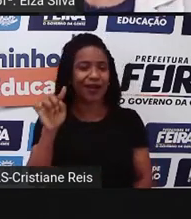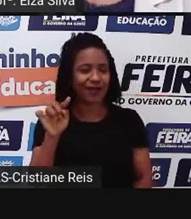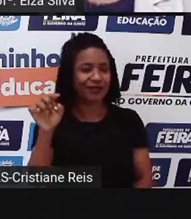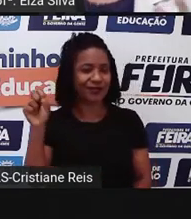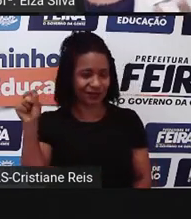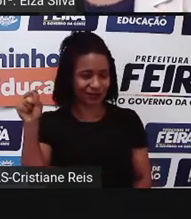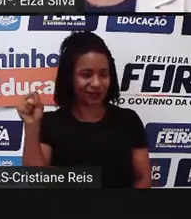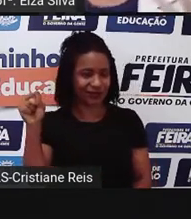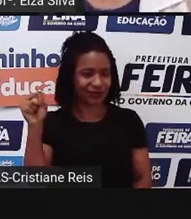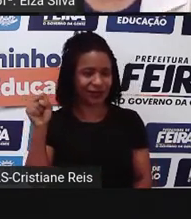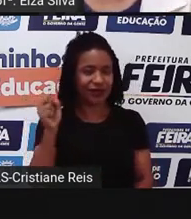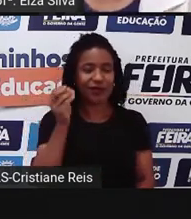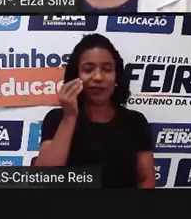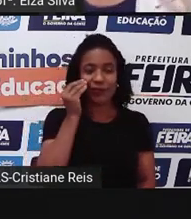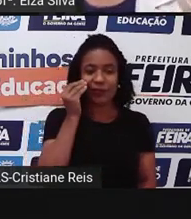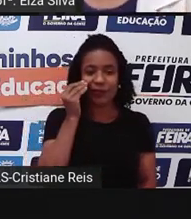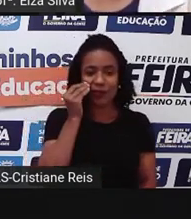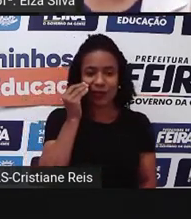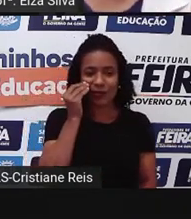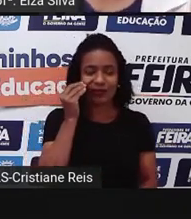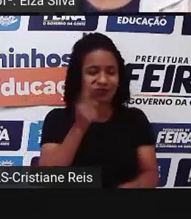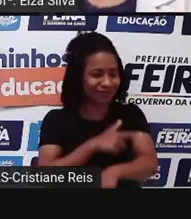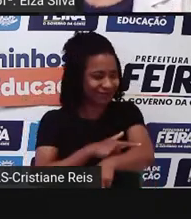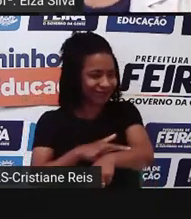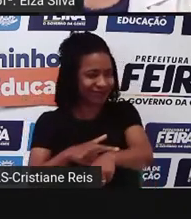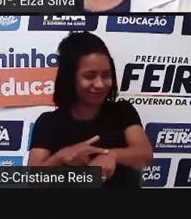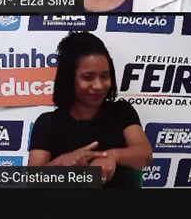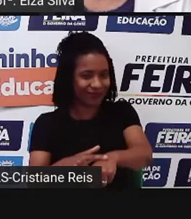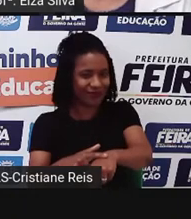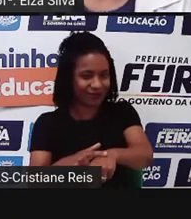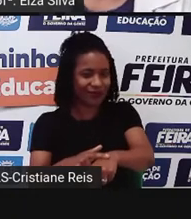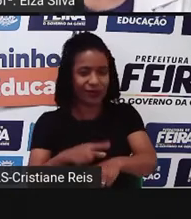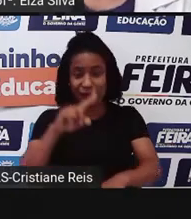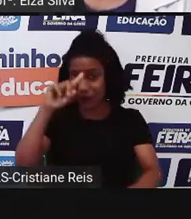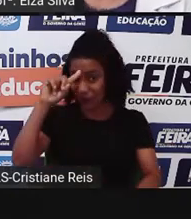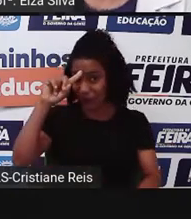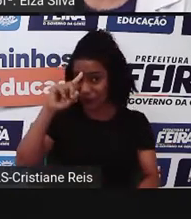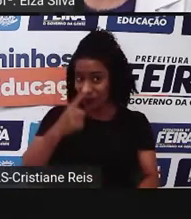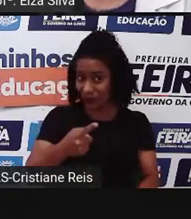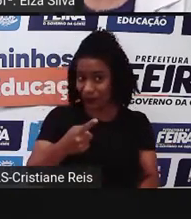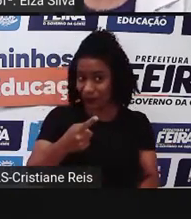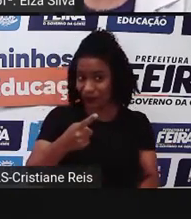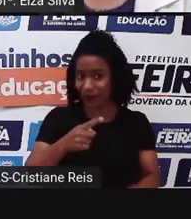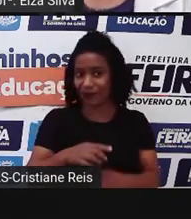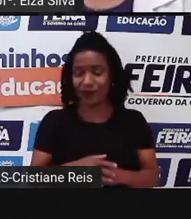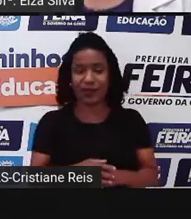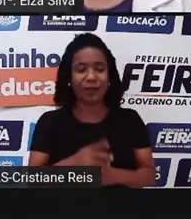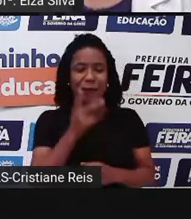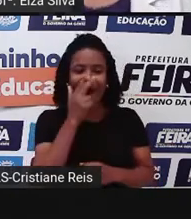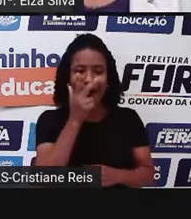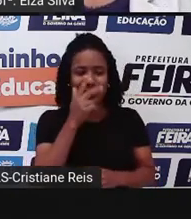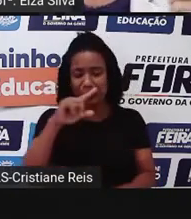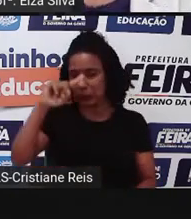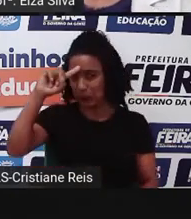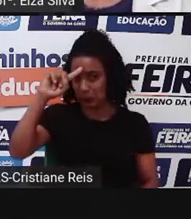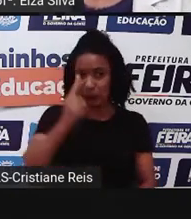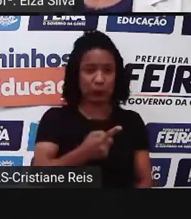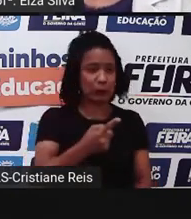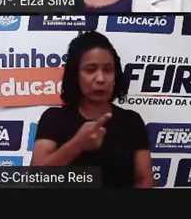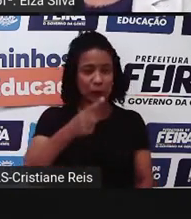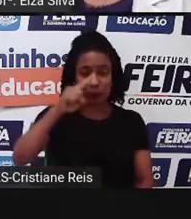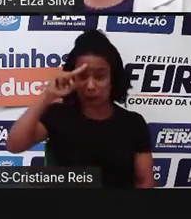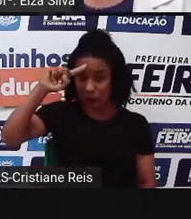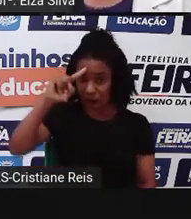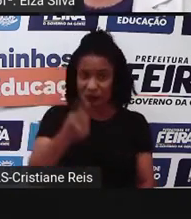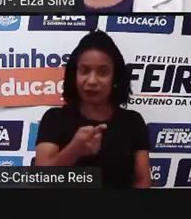forma mais delicada, mais educada de usar o imperativo, porque ele parece um pouco grosseiro, quando você dá uma ordem,